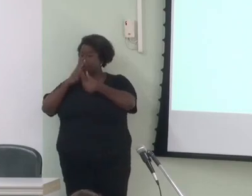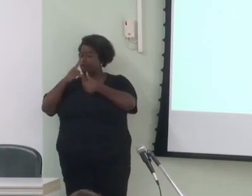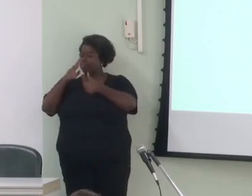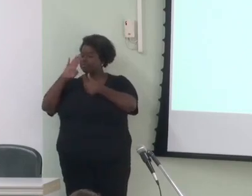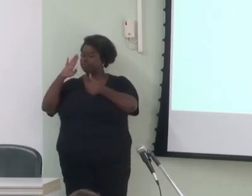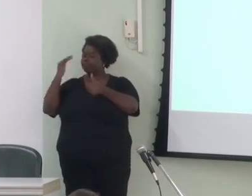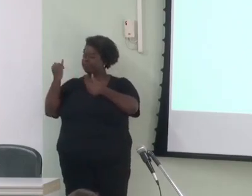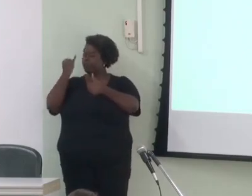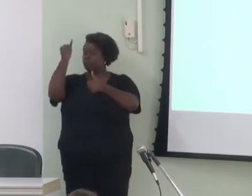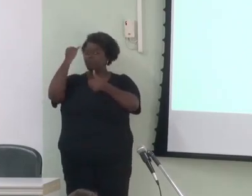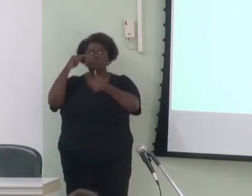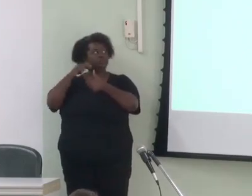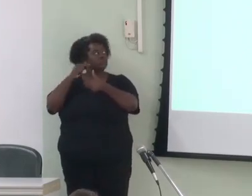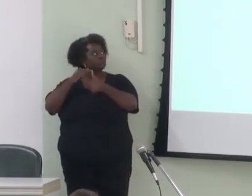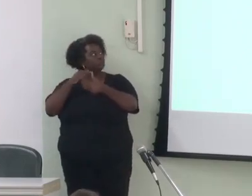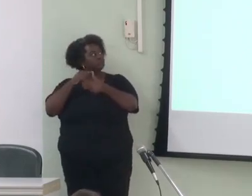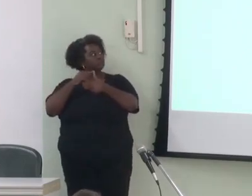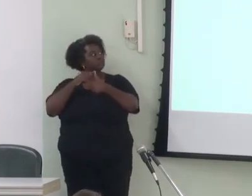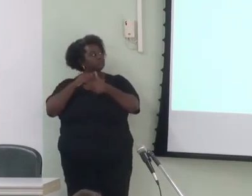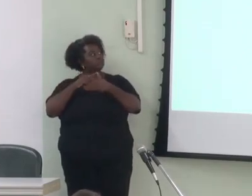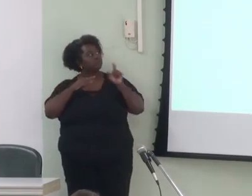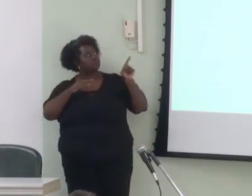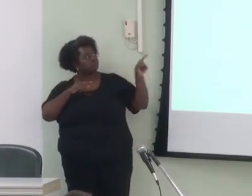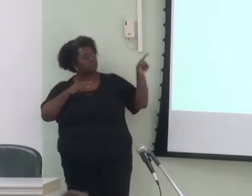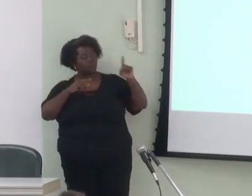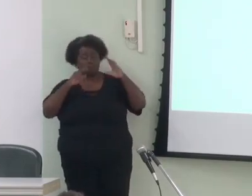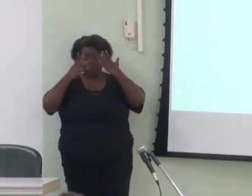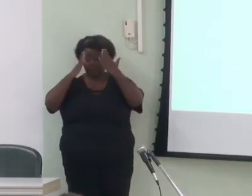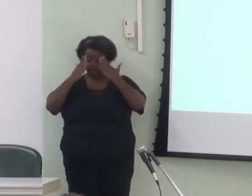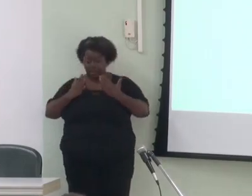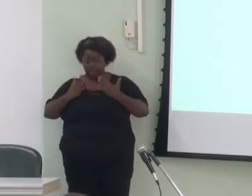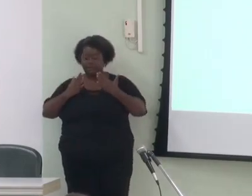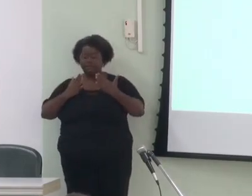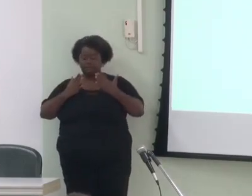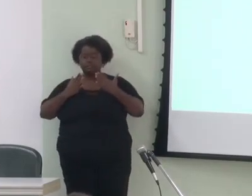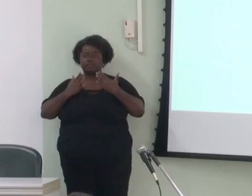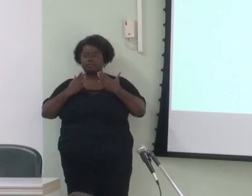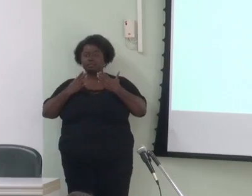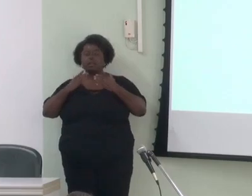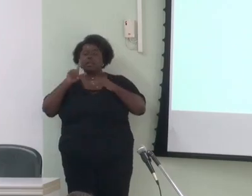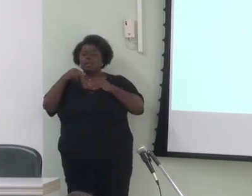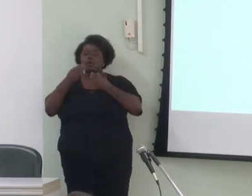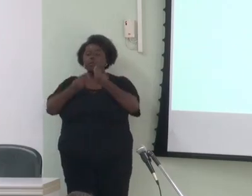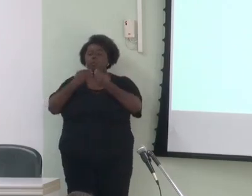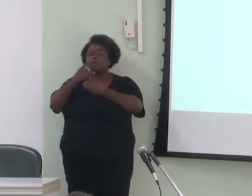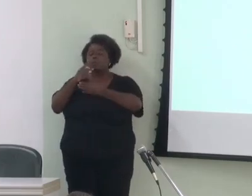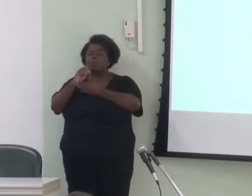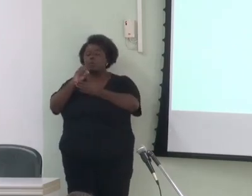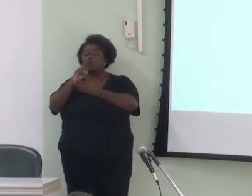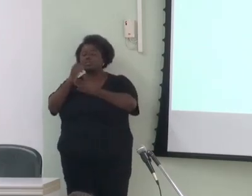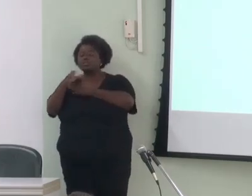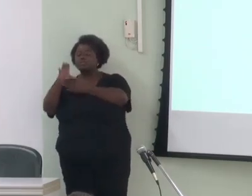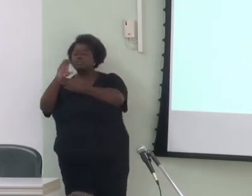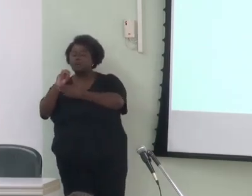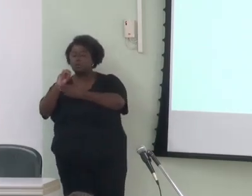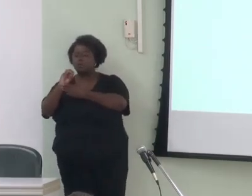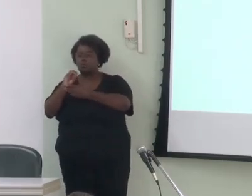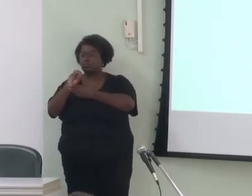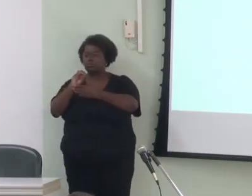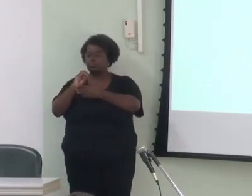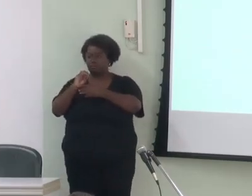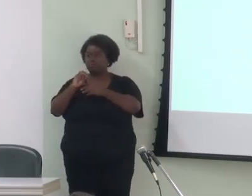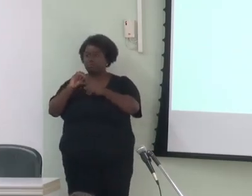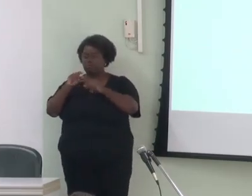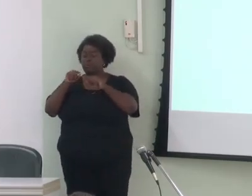um primeiro fator que se mostrou relevante para análise das microconstruções é a posição e aí está a diferença entre a